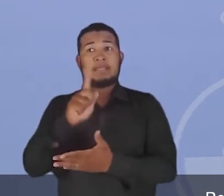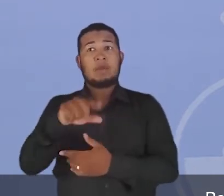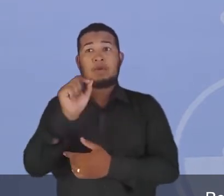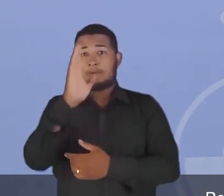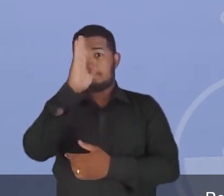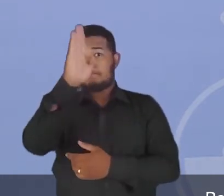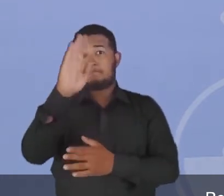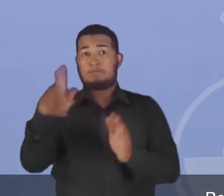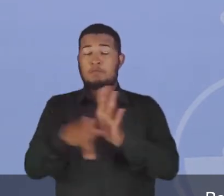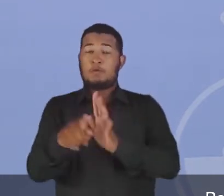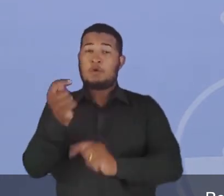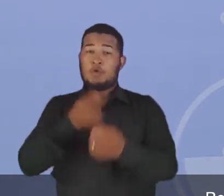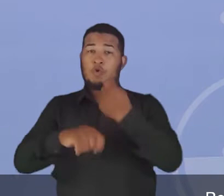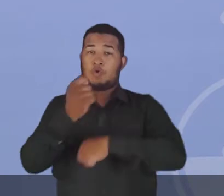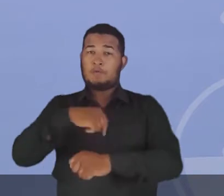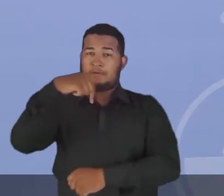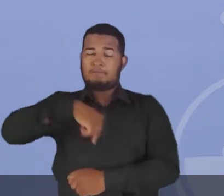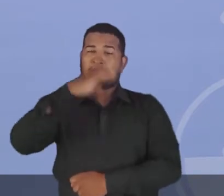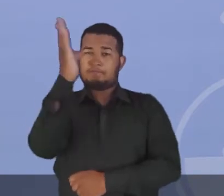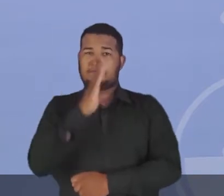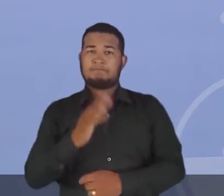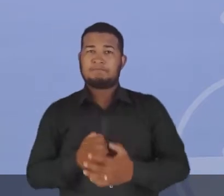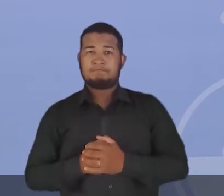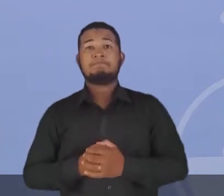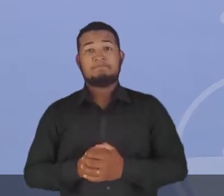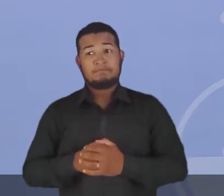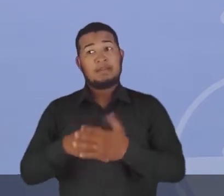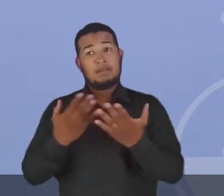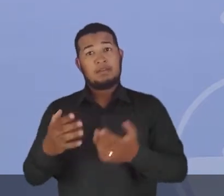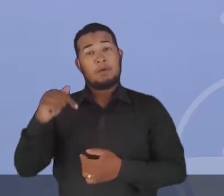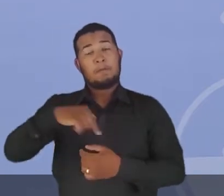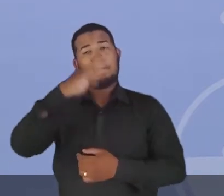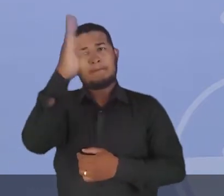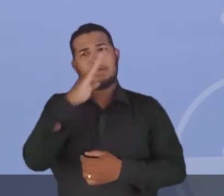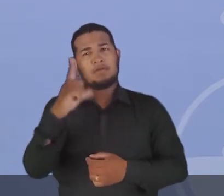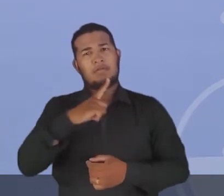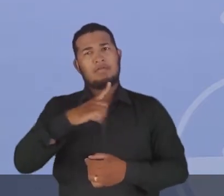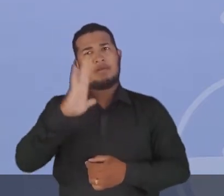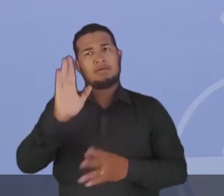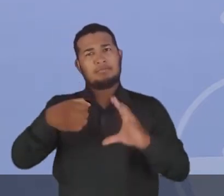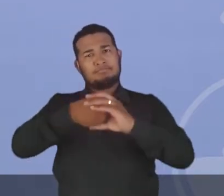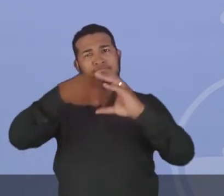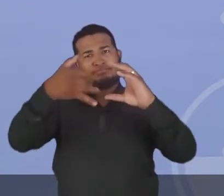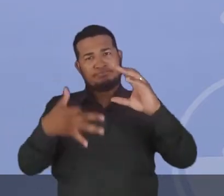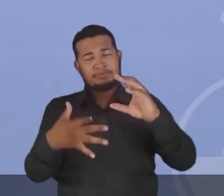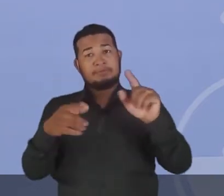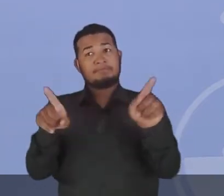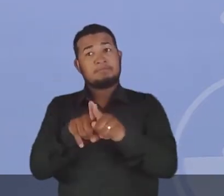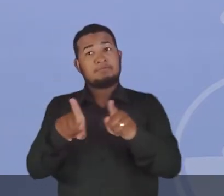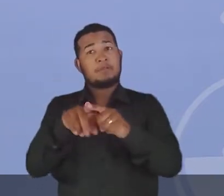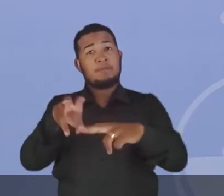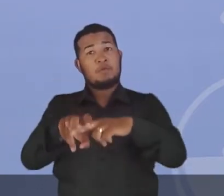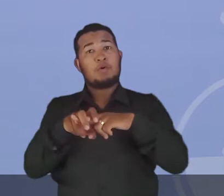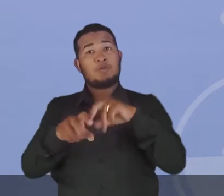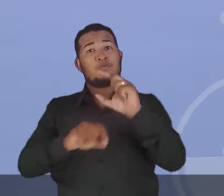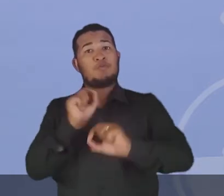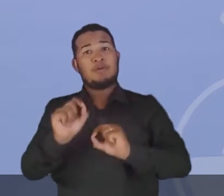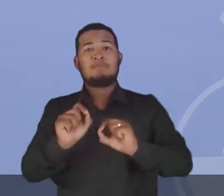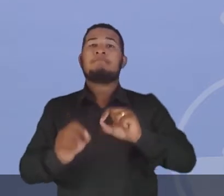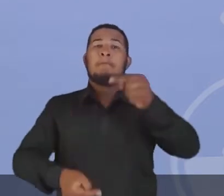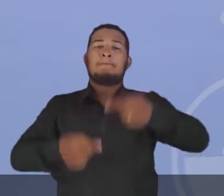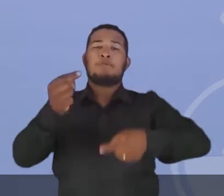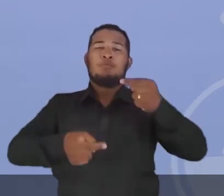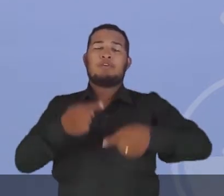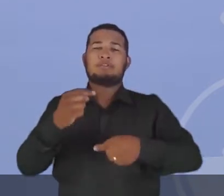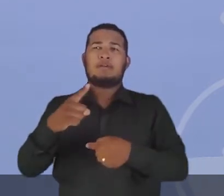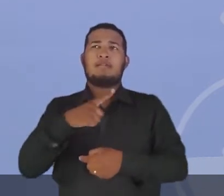da economia brasileira. Então, o Brasil, por ter essas características e também devido a uma política que foi